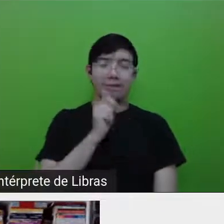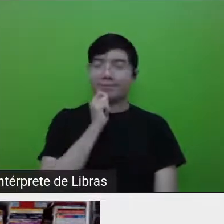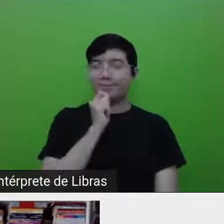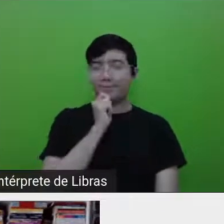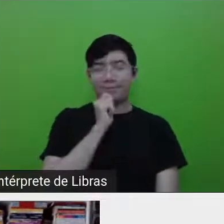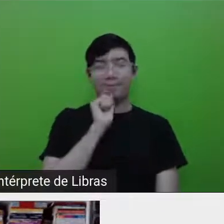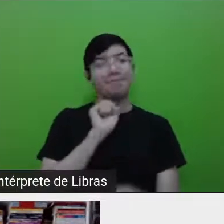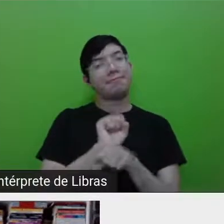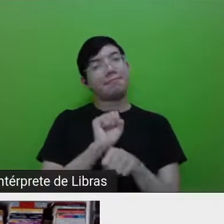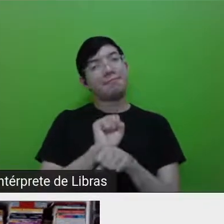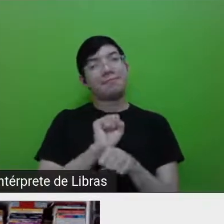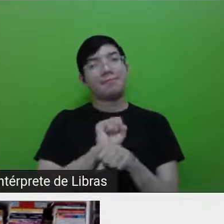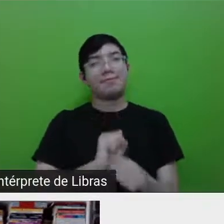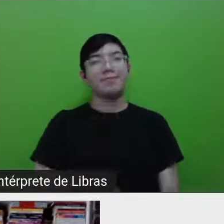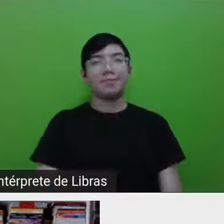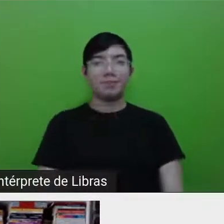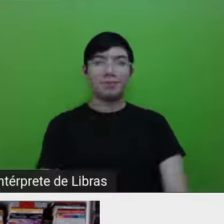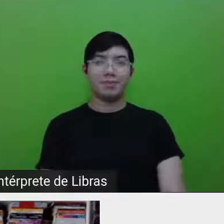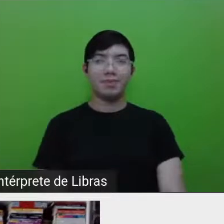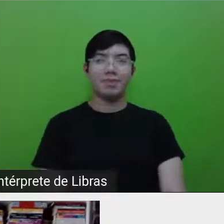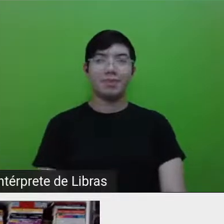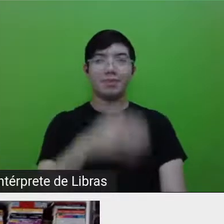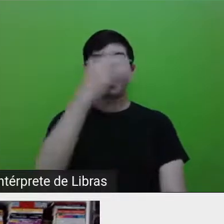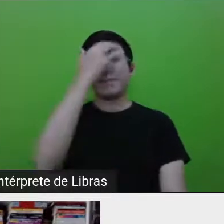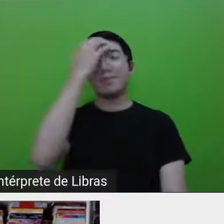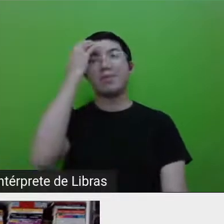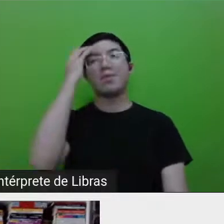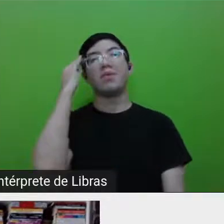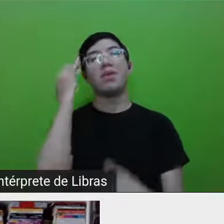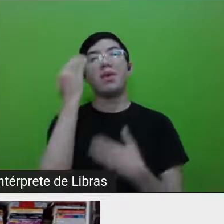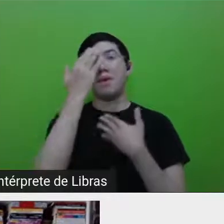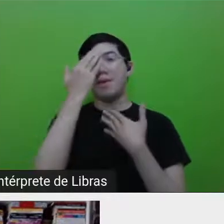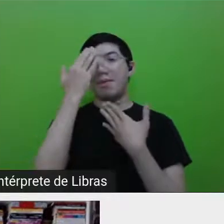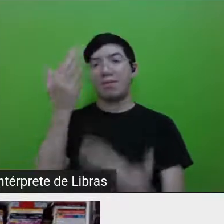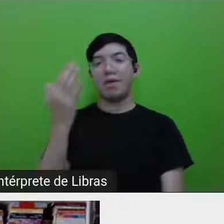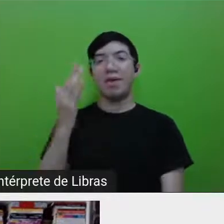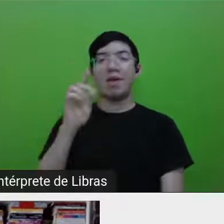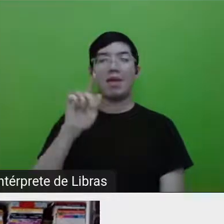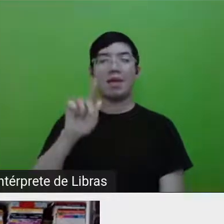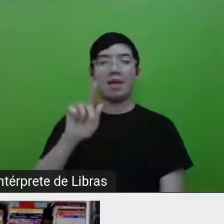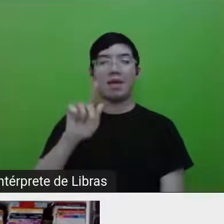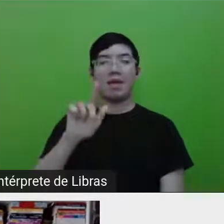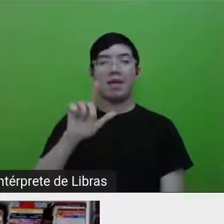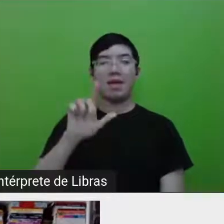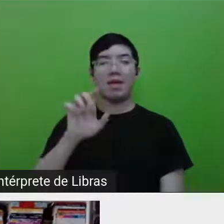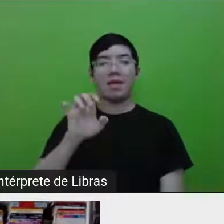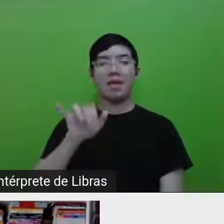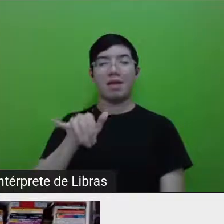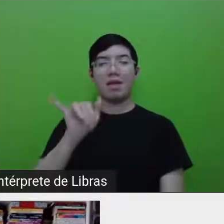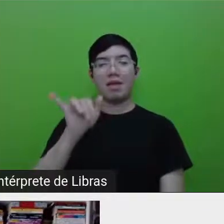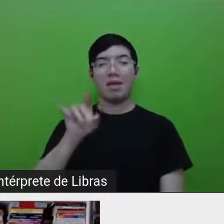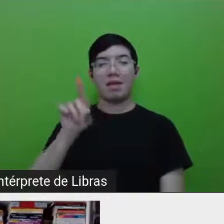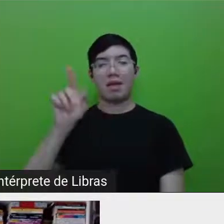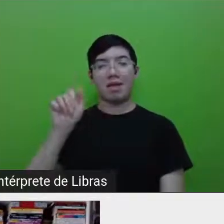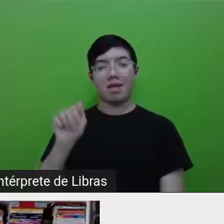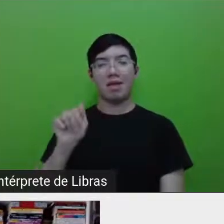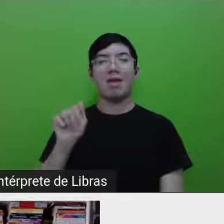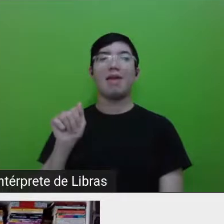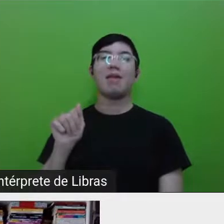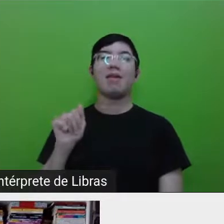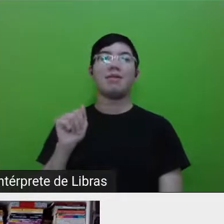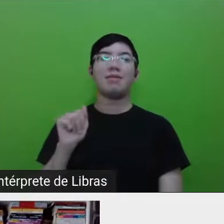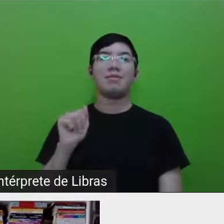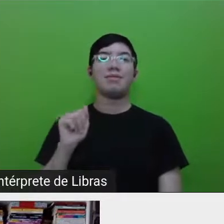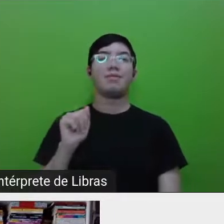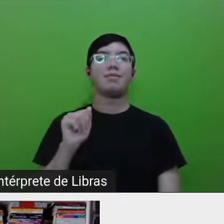E é Maravilhas. Obrigada, Gleida, muito obrigada. Olha, eu quero dizer o que a Cátia disse, né, assim, olha, lembrando que estava de